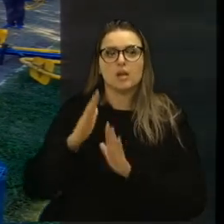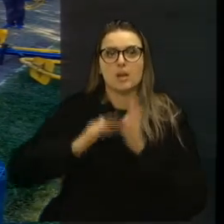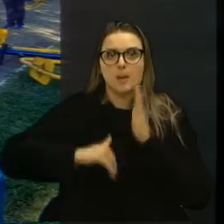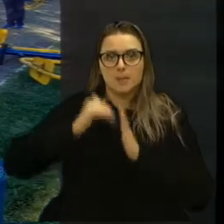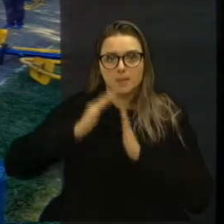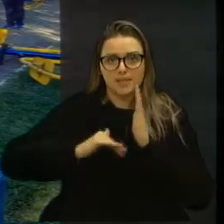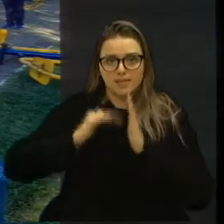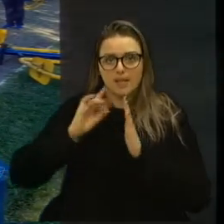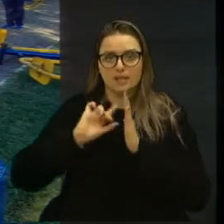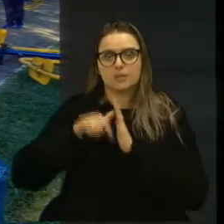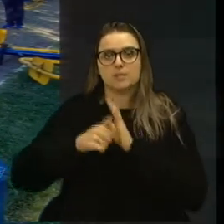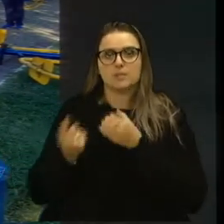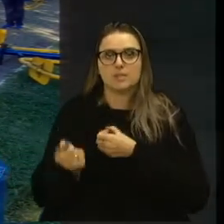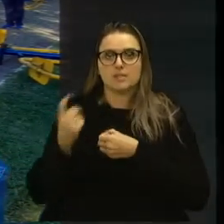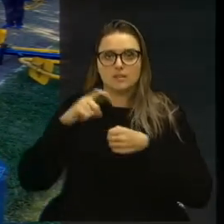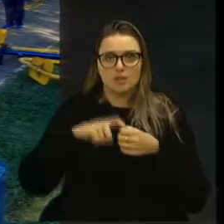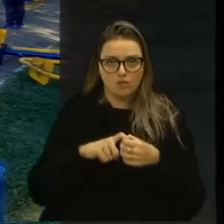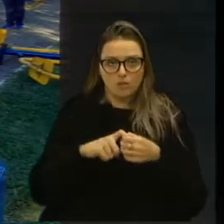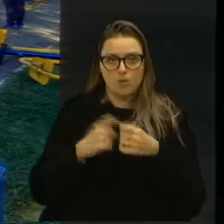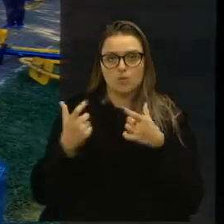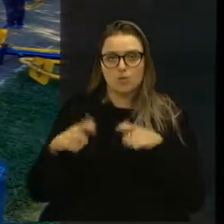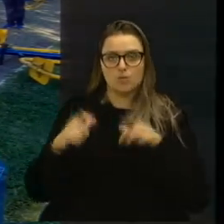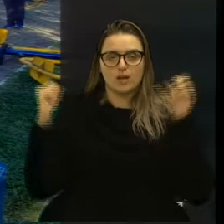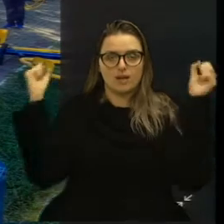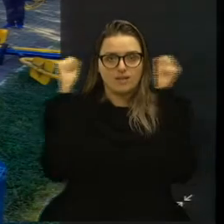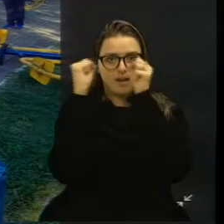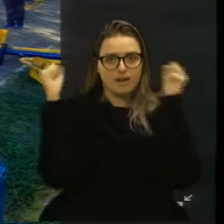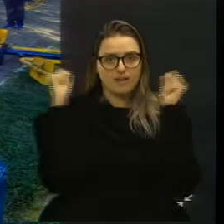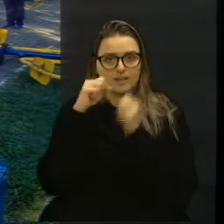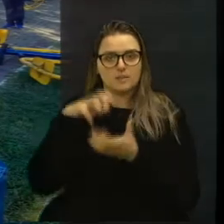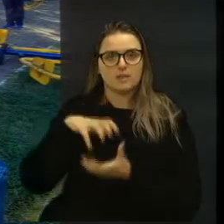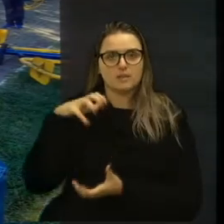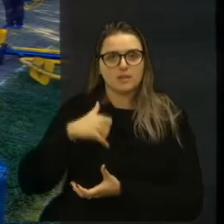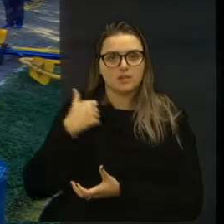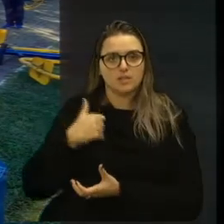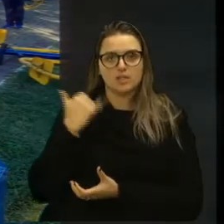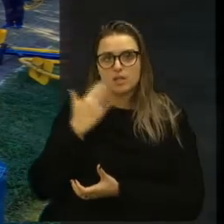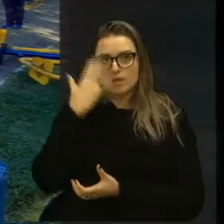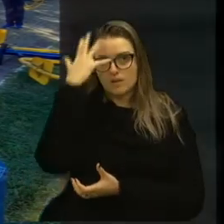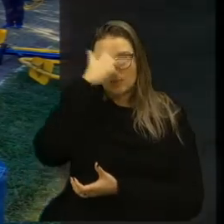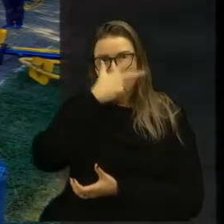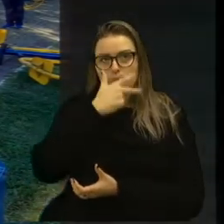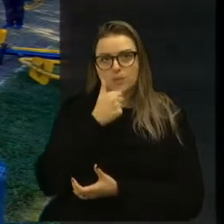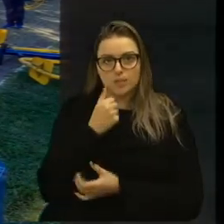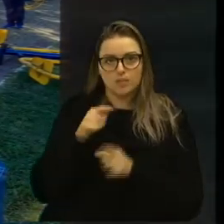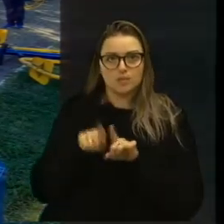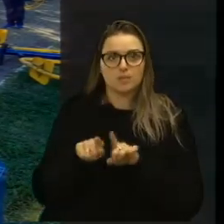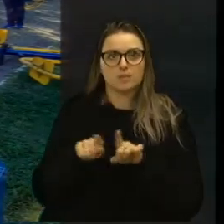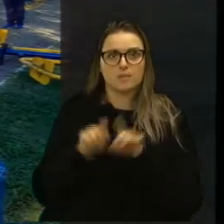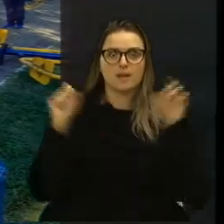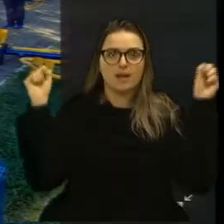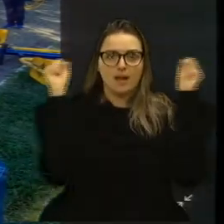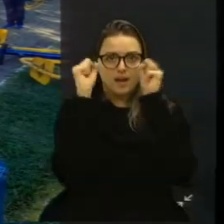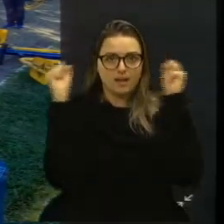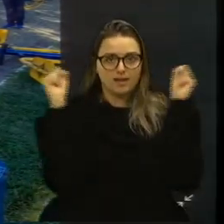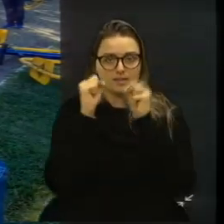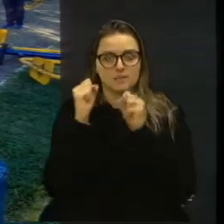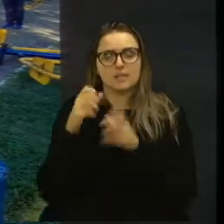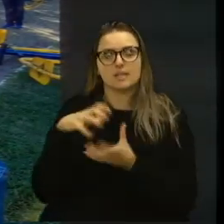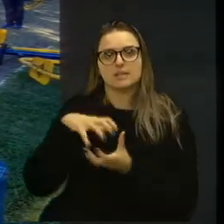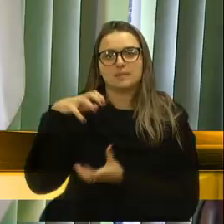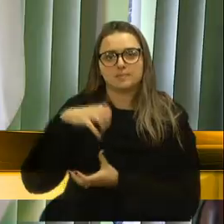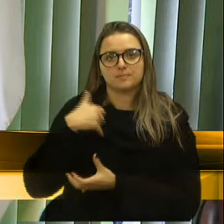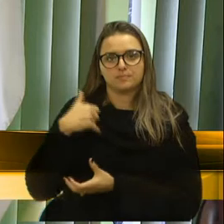ser devolvido também os aparelhos lá da terceira idade, muito bonito vai ficar a nossa academia terceira idade. Também